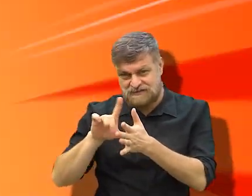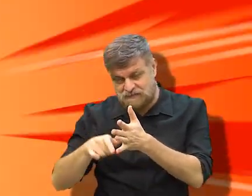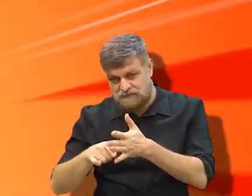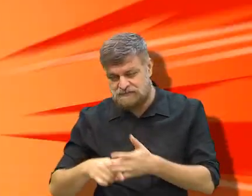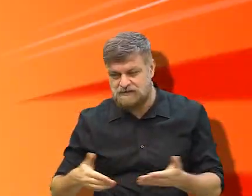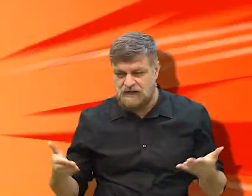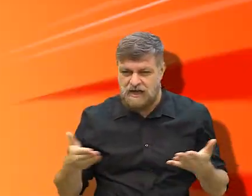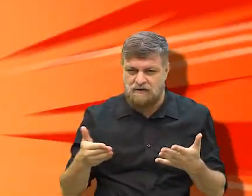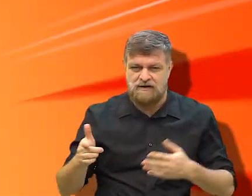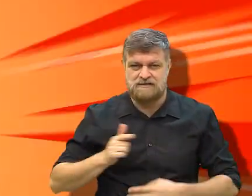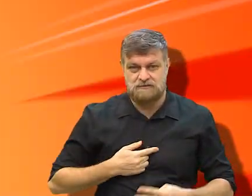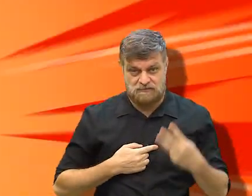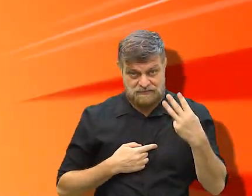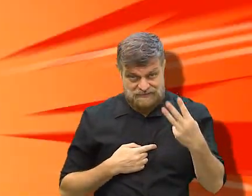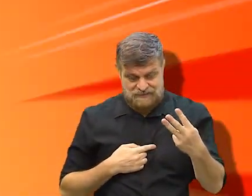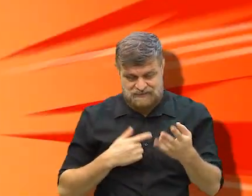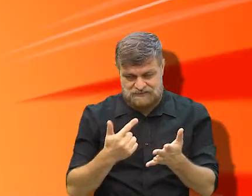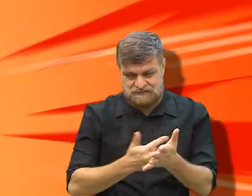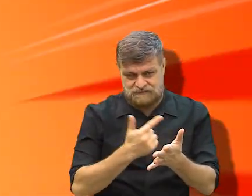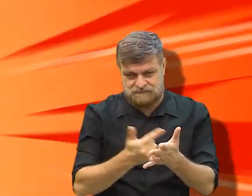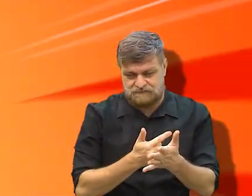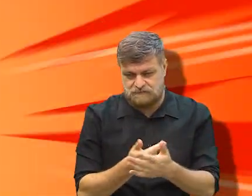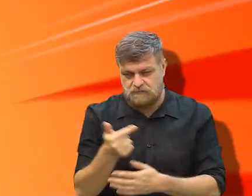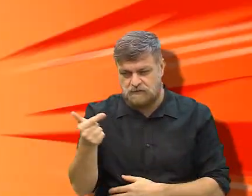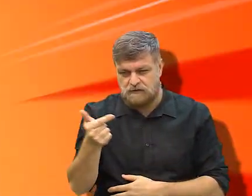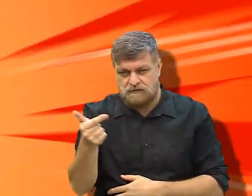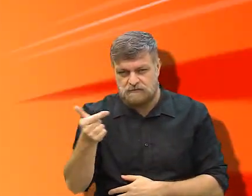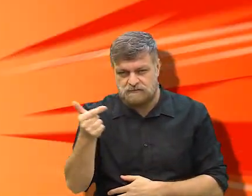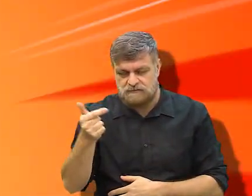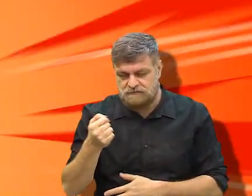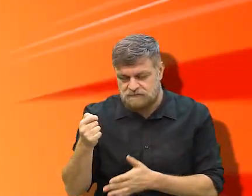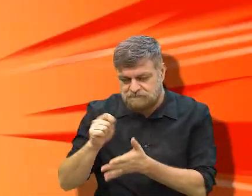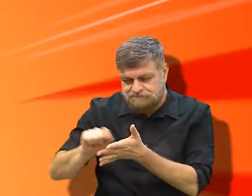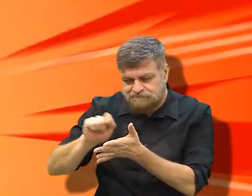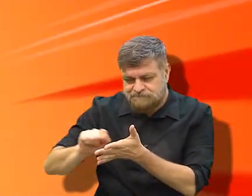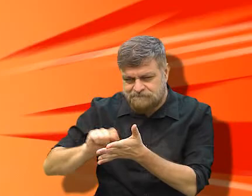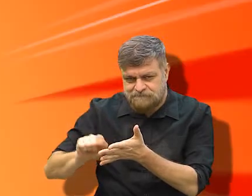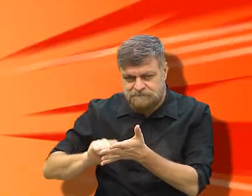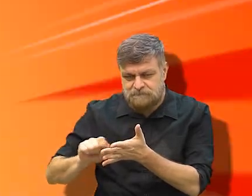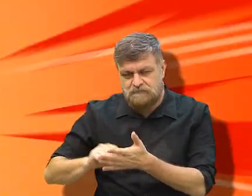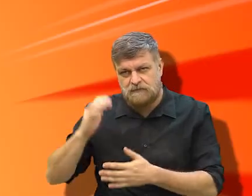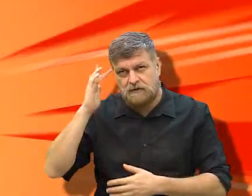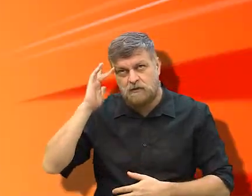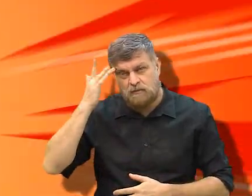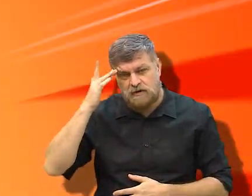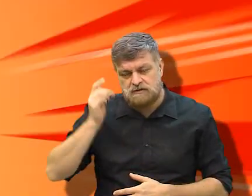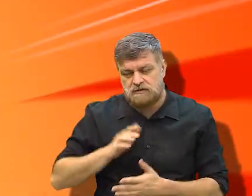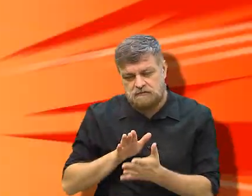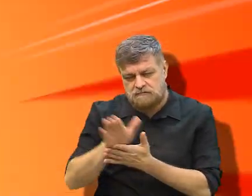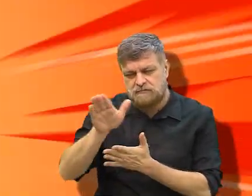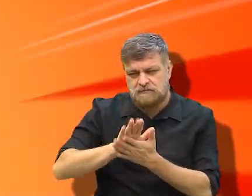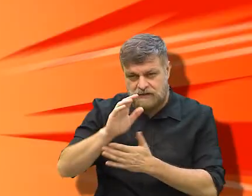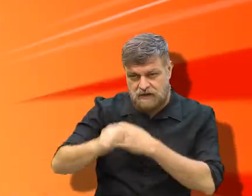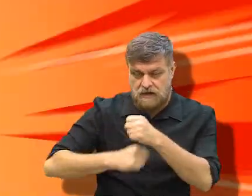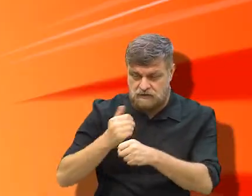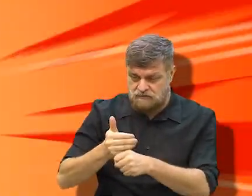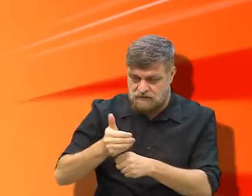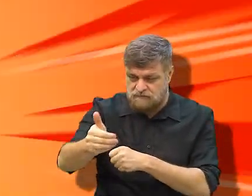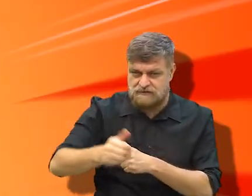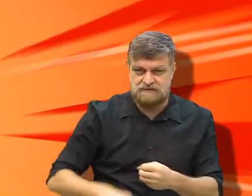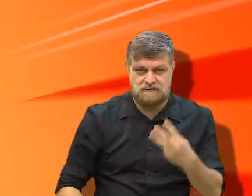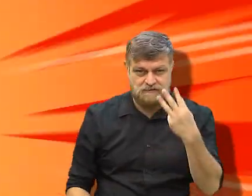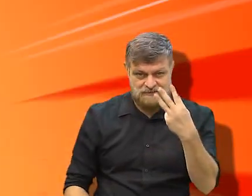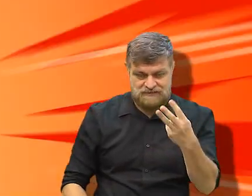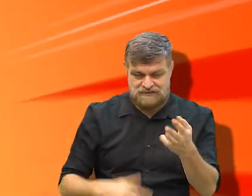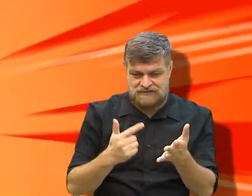depois, né, Michel? Mas, assim, a princípio são três livros, o segundo está em construção, pretendo publicá-lo no começo do ano que vem,